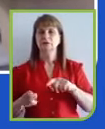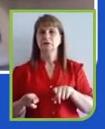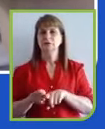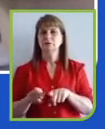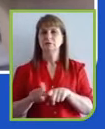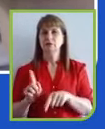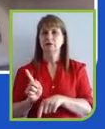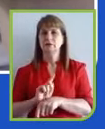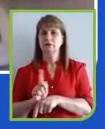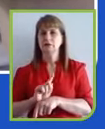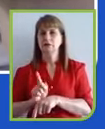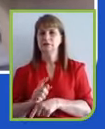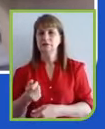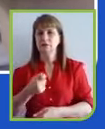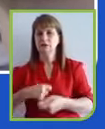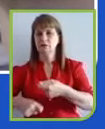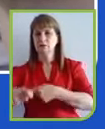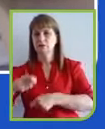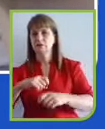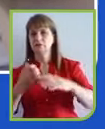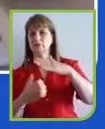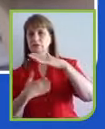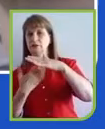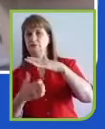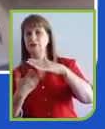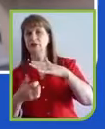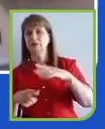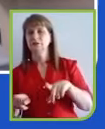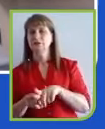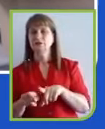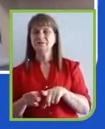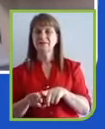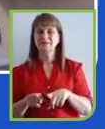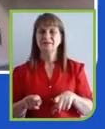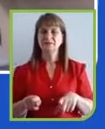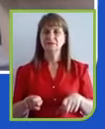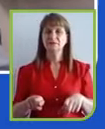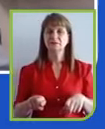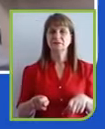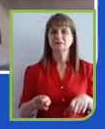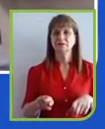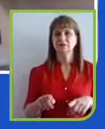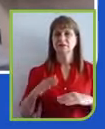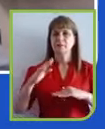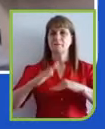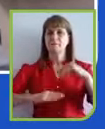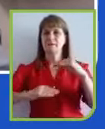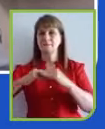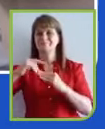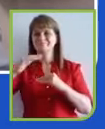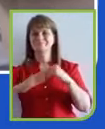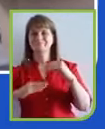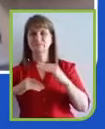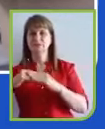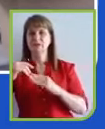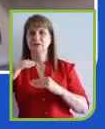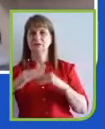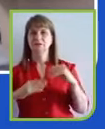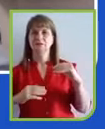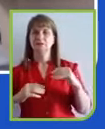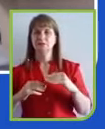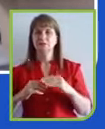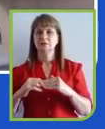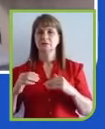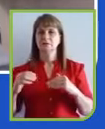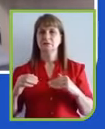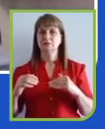se ter um equilíbrio e se utilizar como prática o ISD, ou seja, a questão